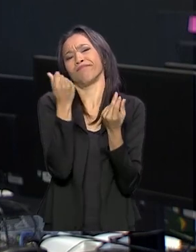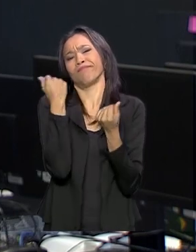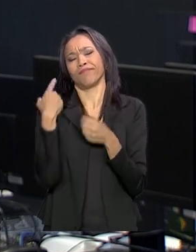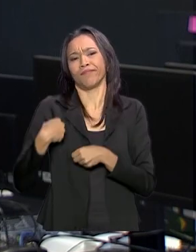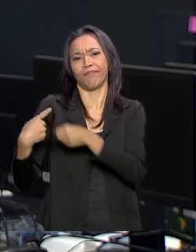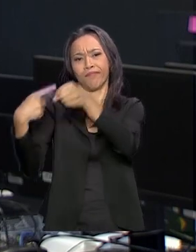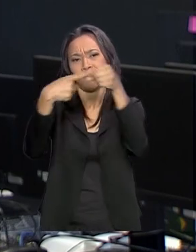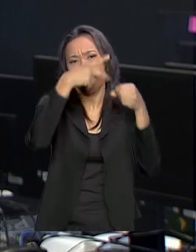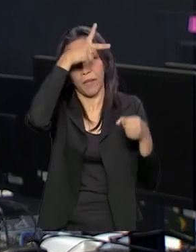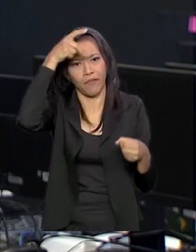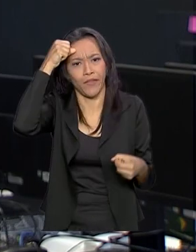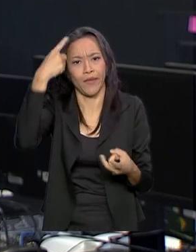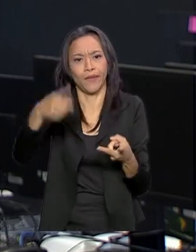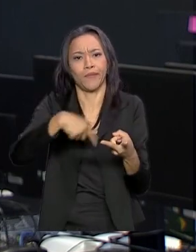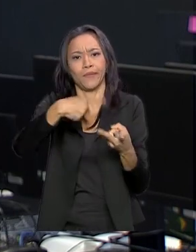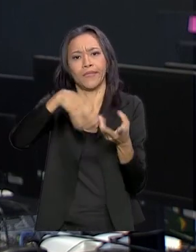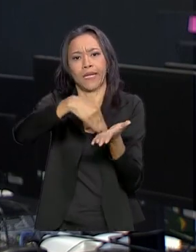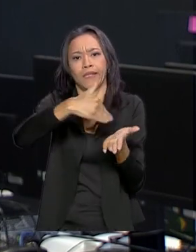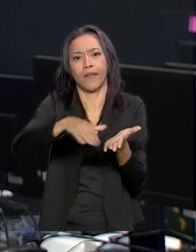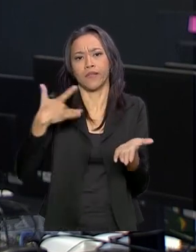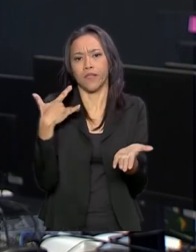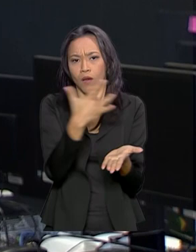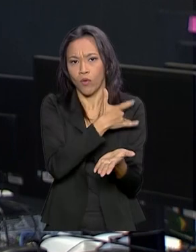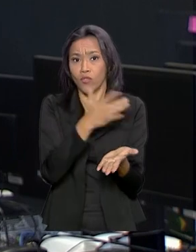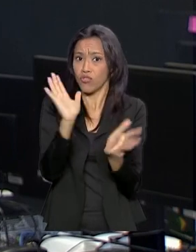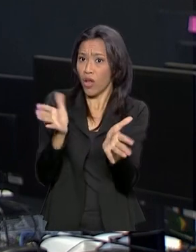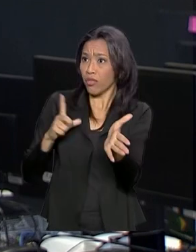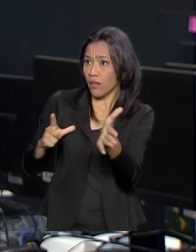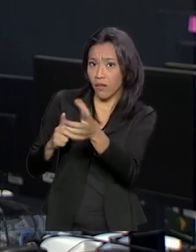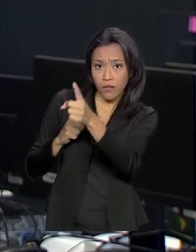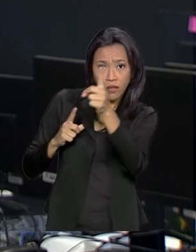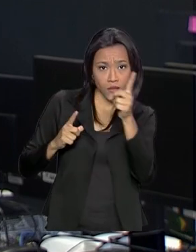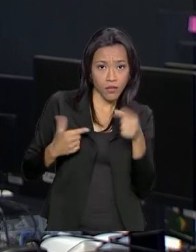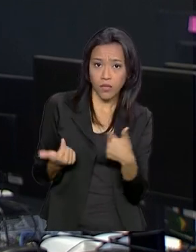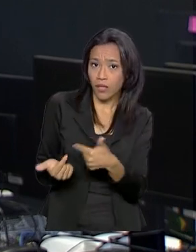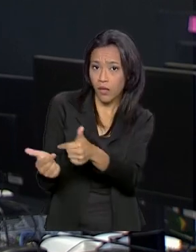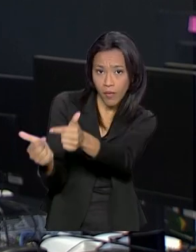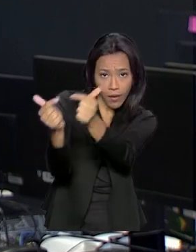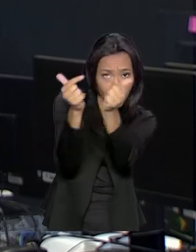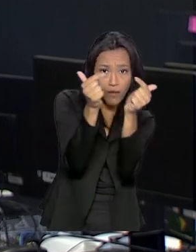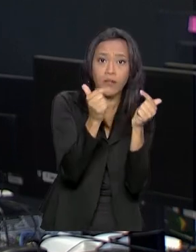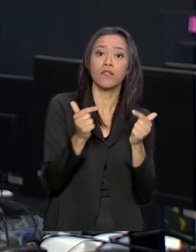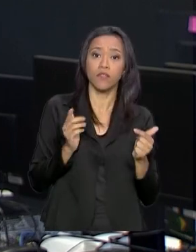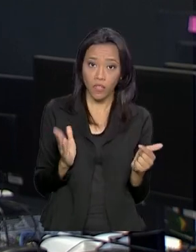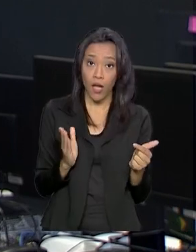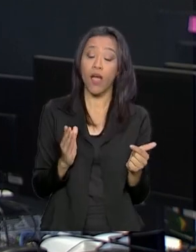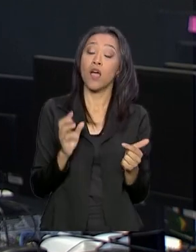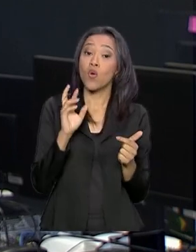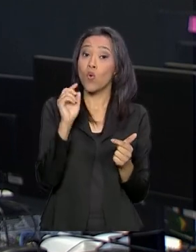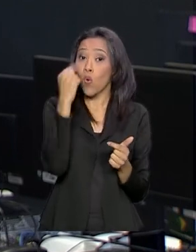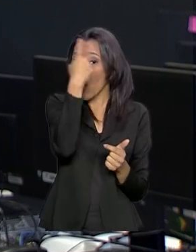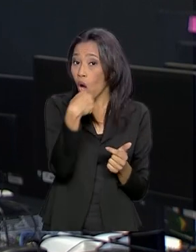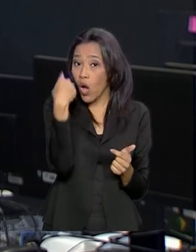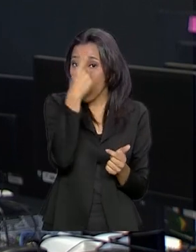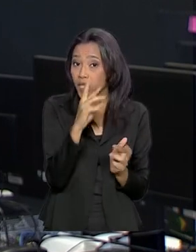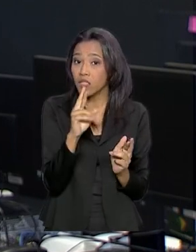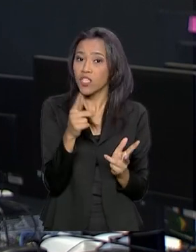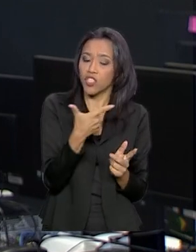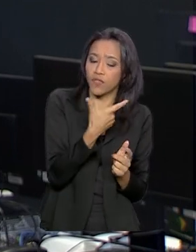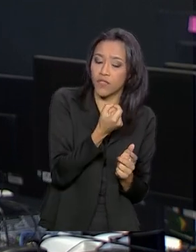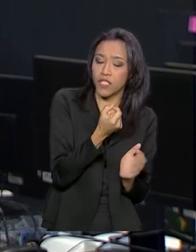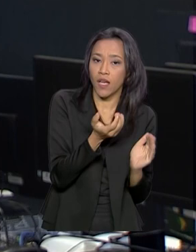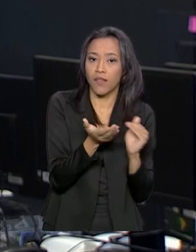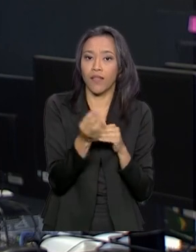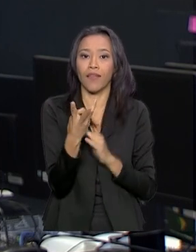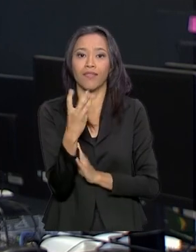municipais de saúde. Muitos municípios já possuem esses profissionais, trabalhando na atenção primária com carga horária diferenciada de 20 e